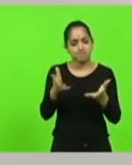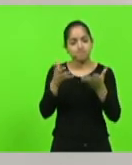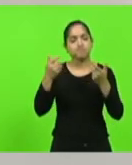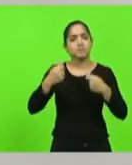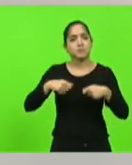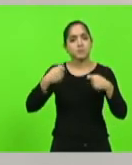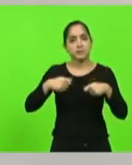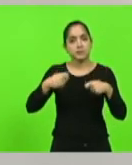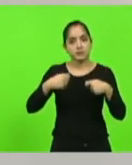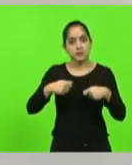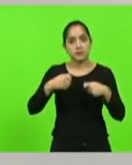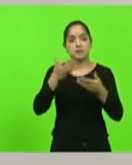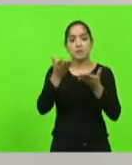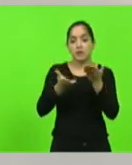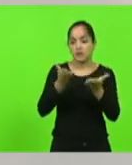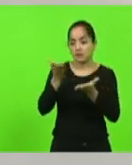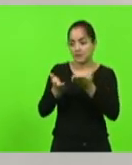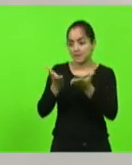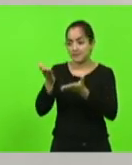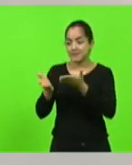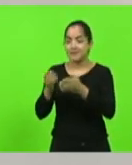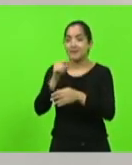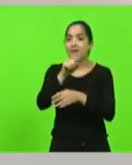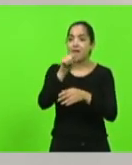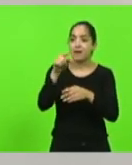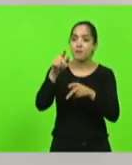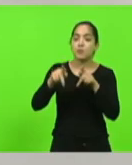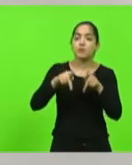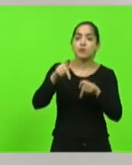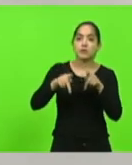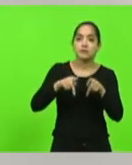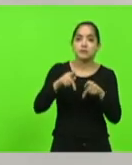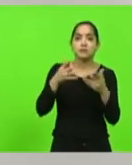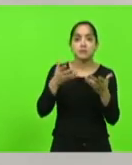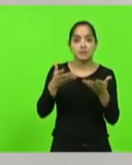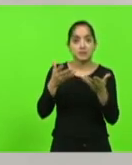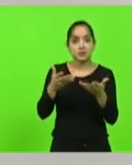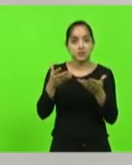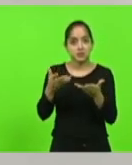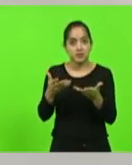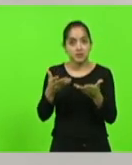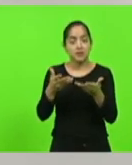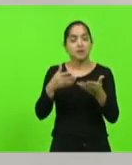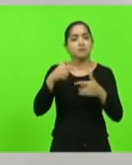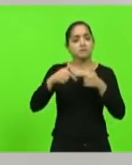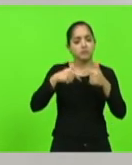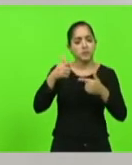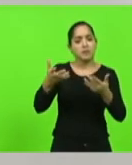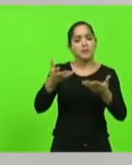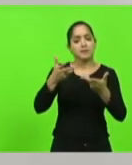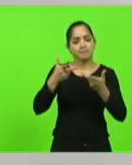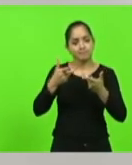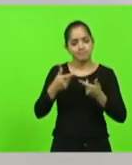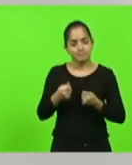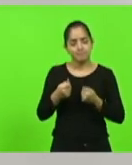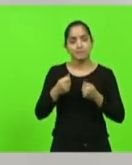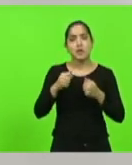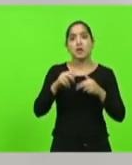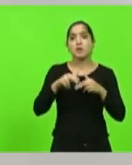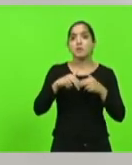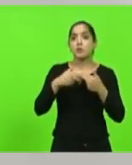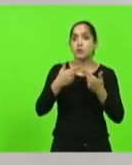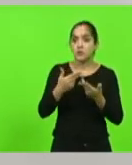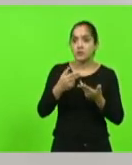para atender a população no fim, para que nós tenhamos no fim um serviço eficiente. Por isso que nós temos que falar sobre a